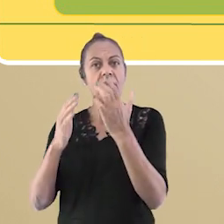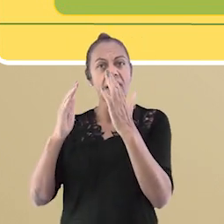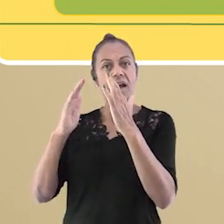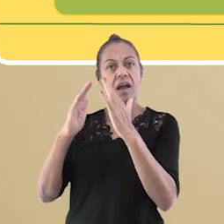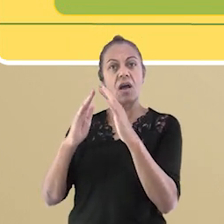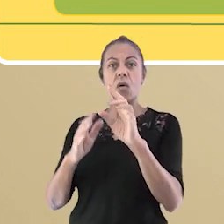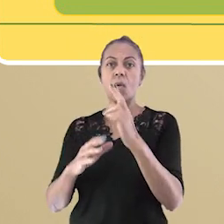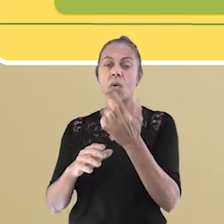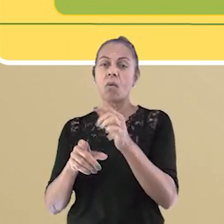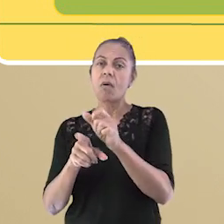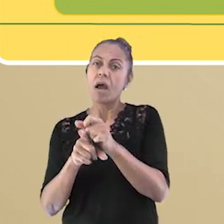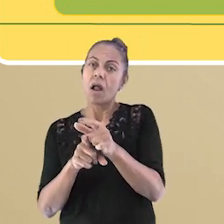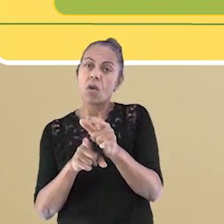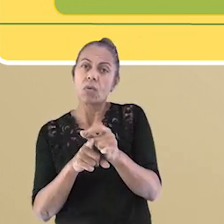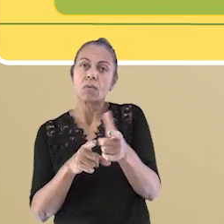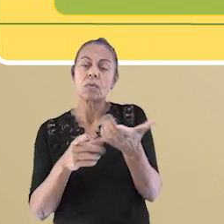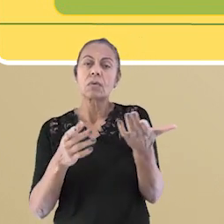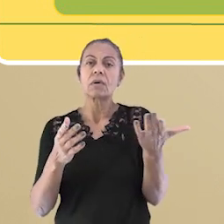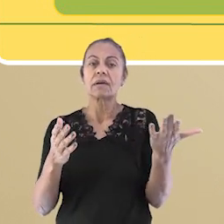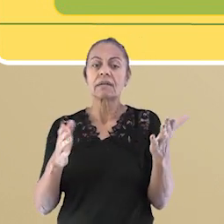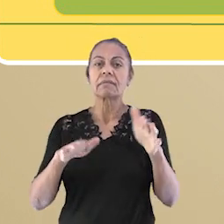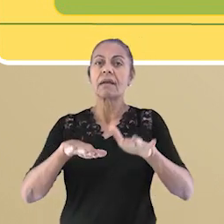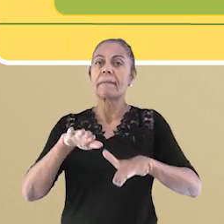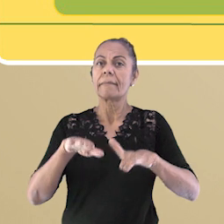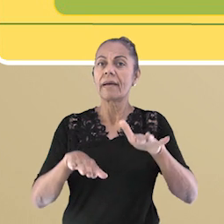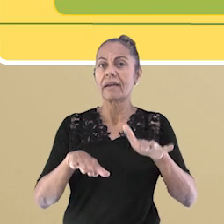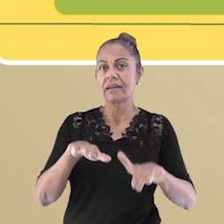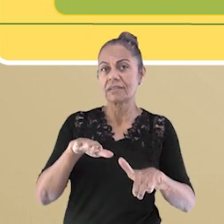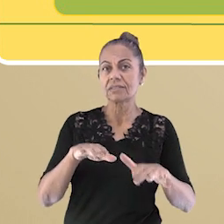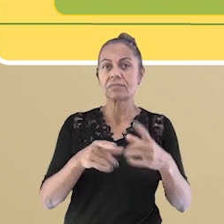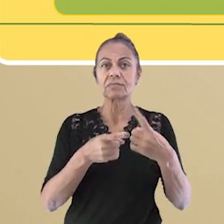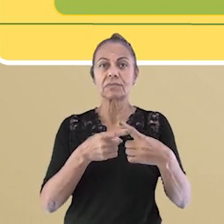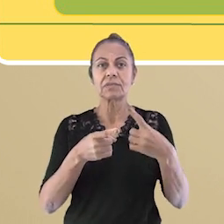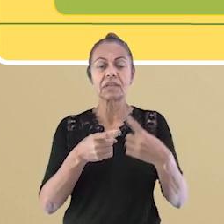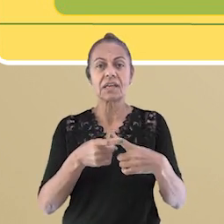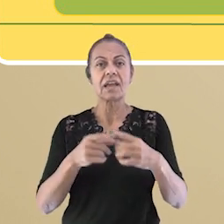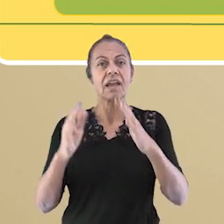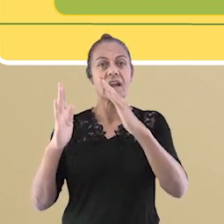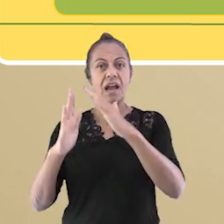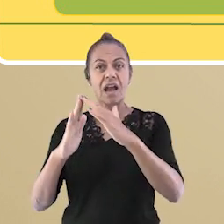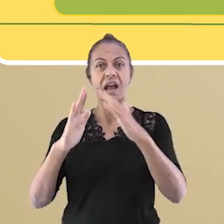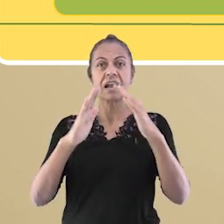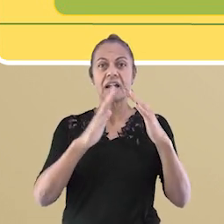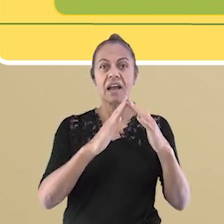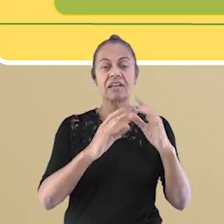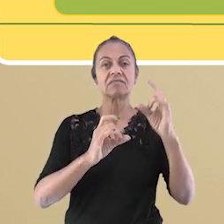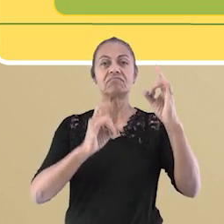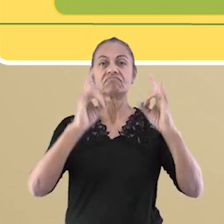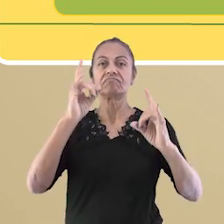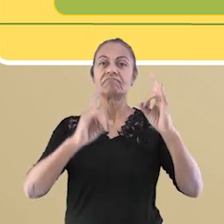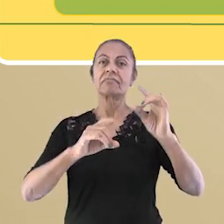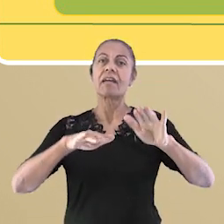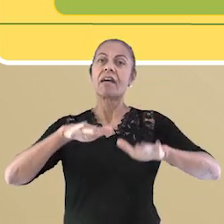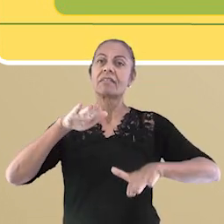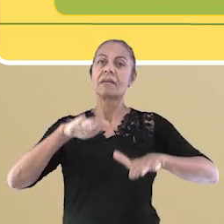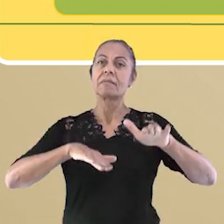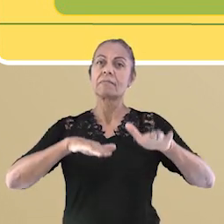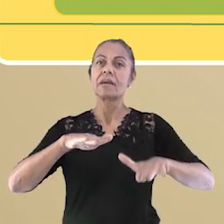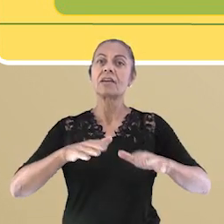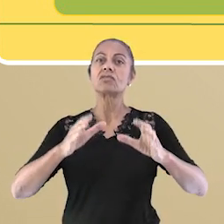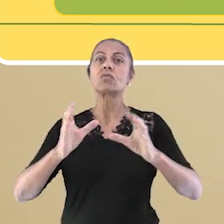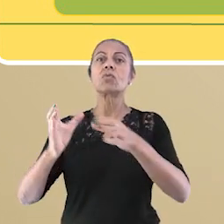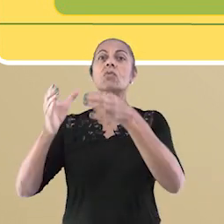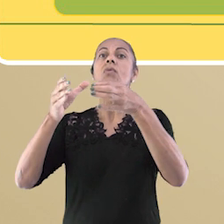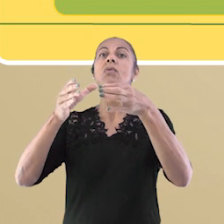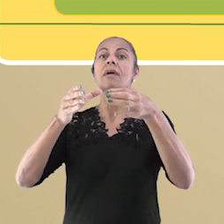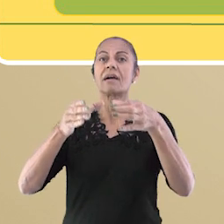em lugares com mais ou menos infraestrutura. Porque os preços das residências variam em relação à região que elas